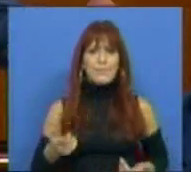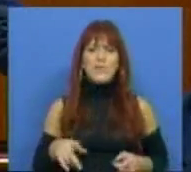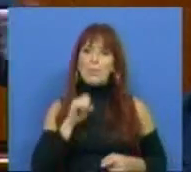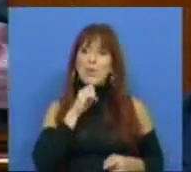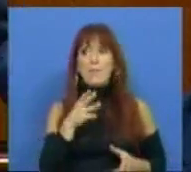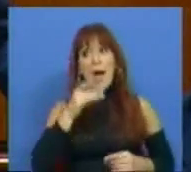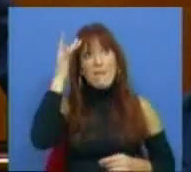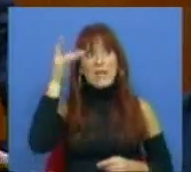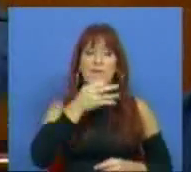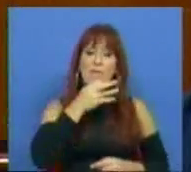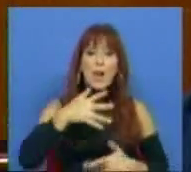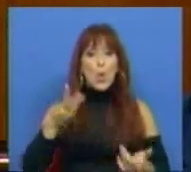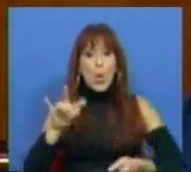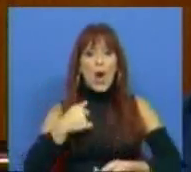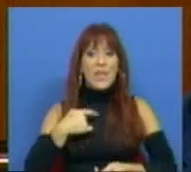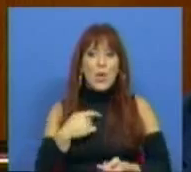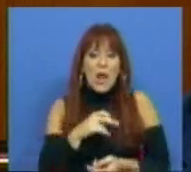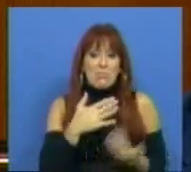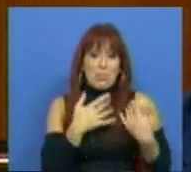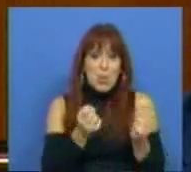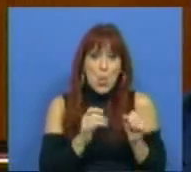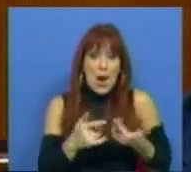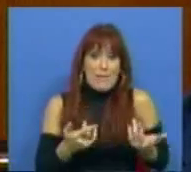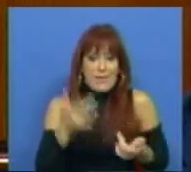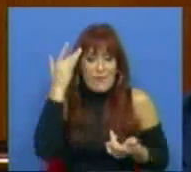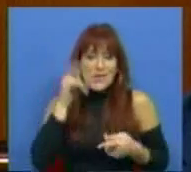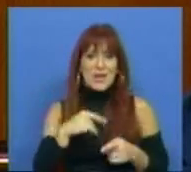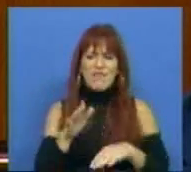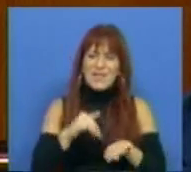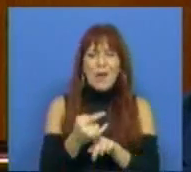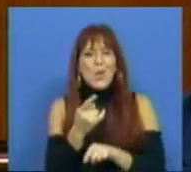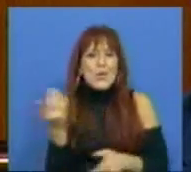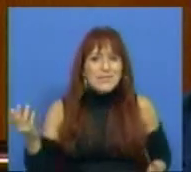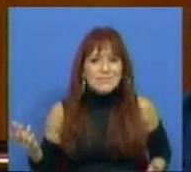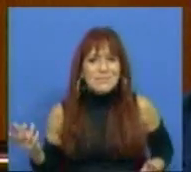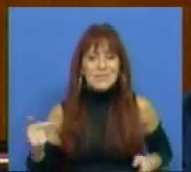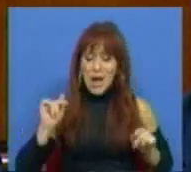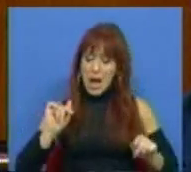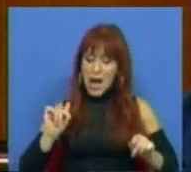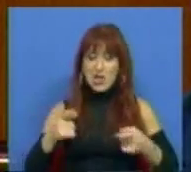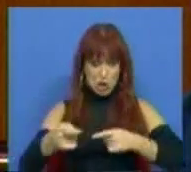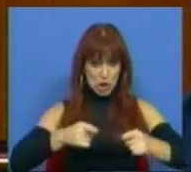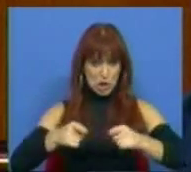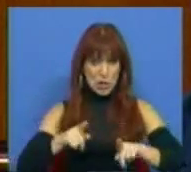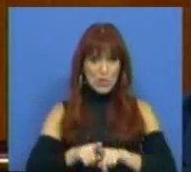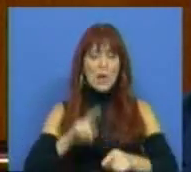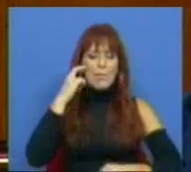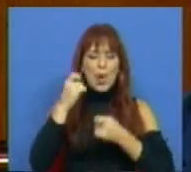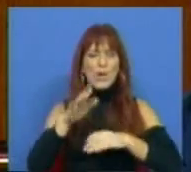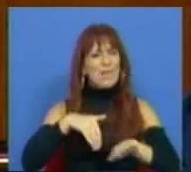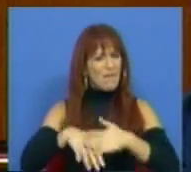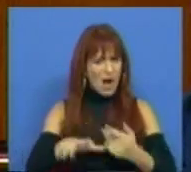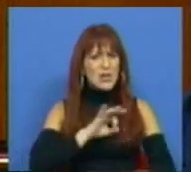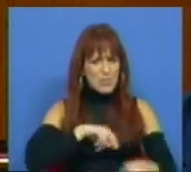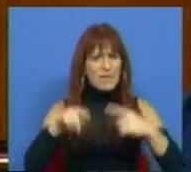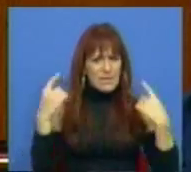Talvez é mais fácil falar quando não se tem esta responsabilidade de fazer alguma coisa. Esta gestão tem procurado fazê